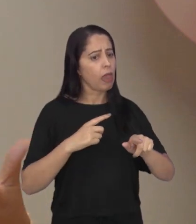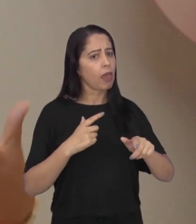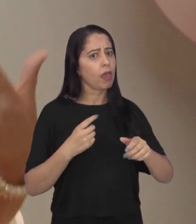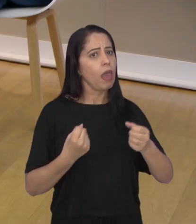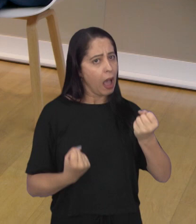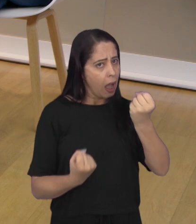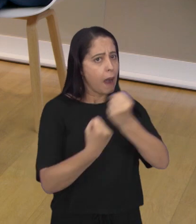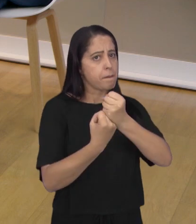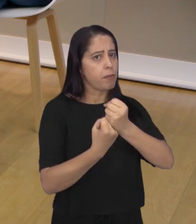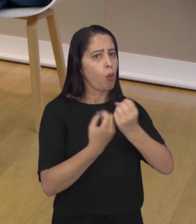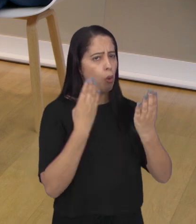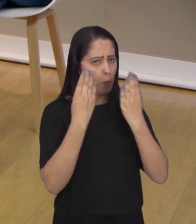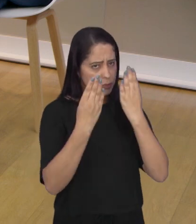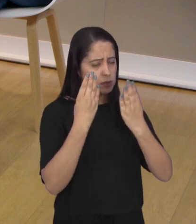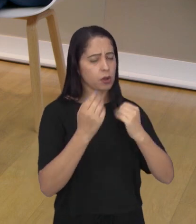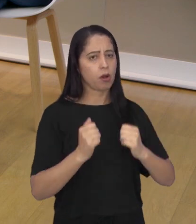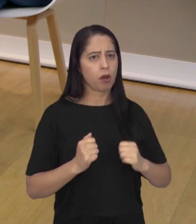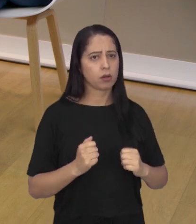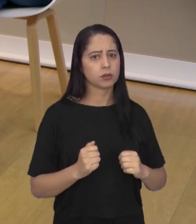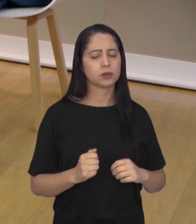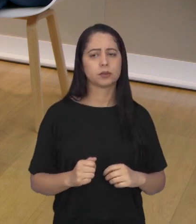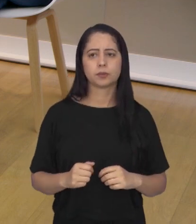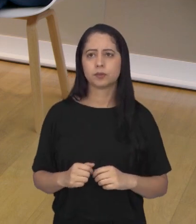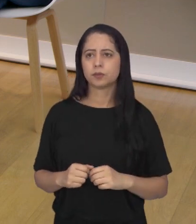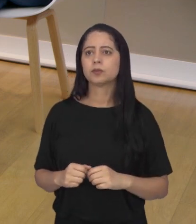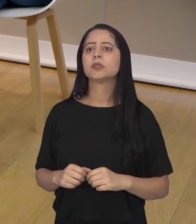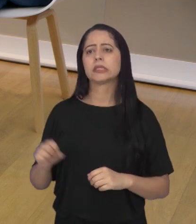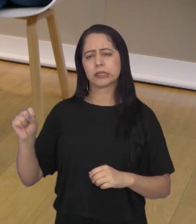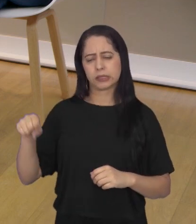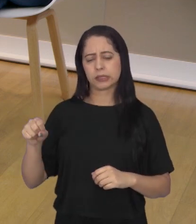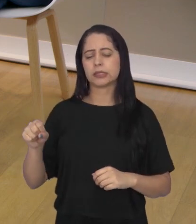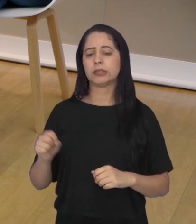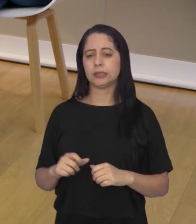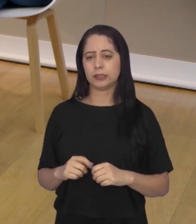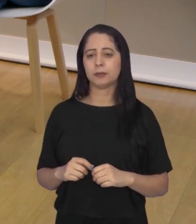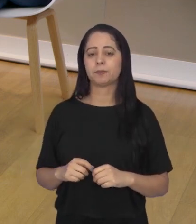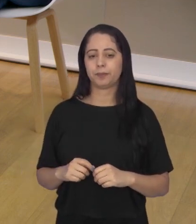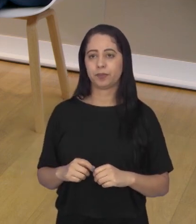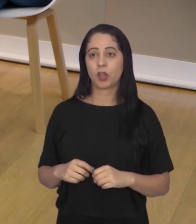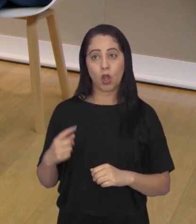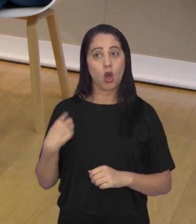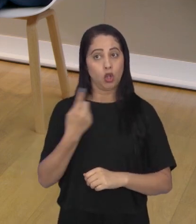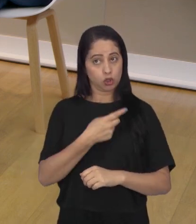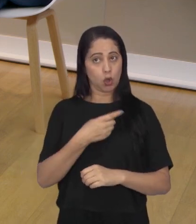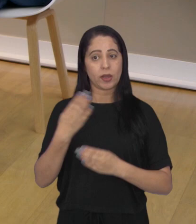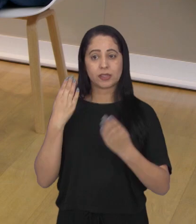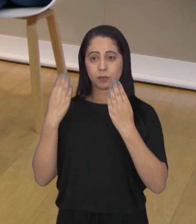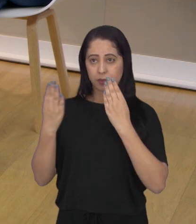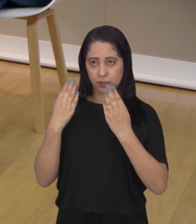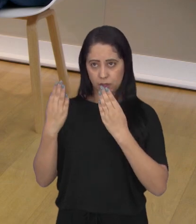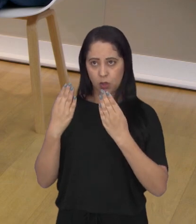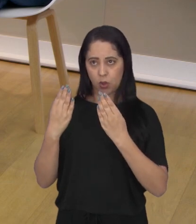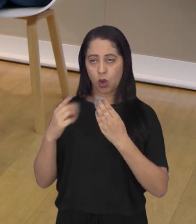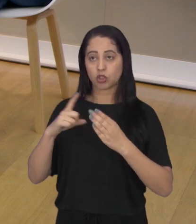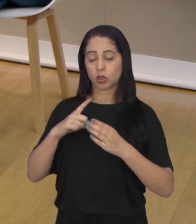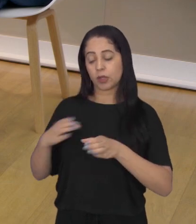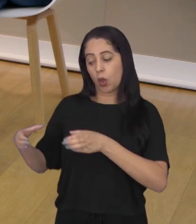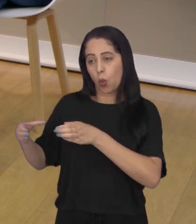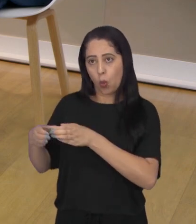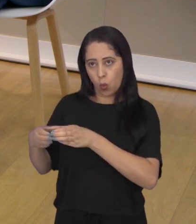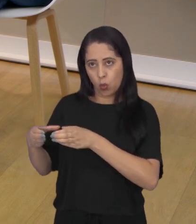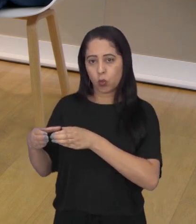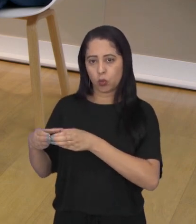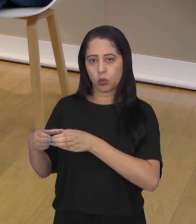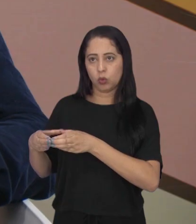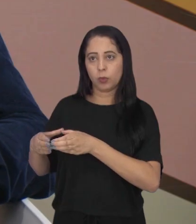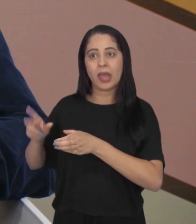todo. Eles também podem contar com os psicólogos hospitalares? Sim. Nós como psicólogos compomos a equipe